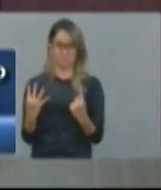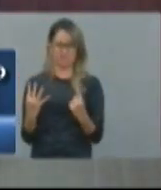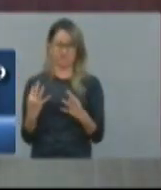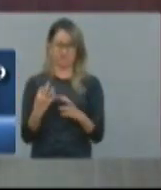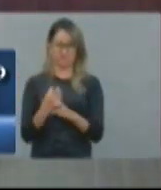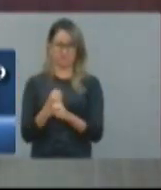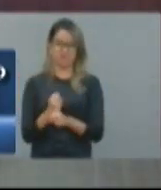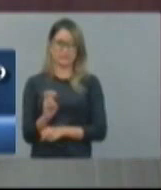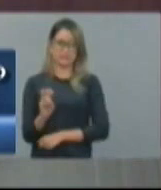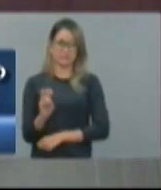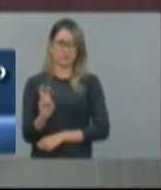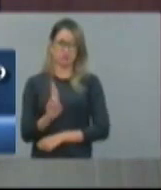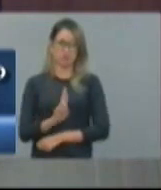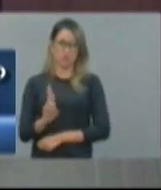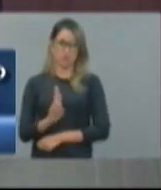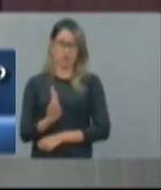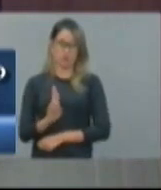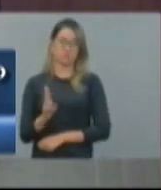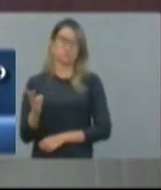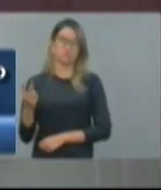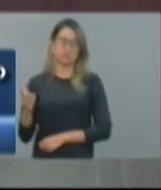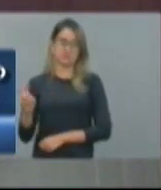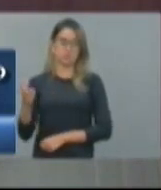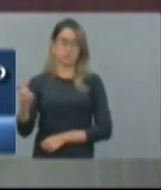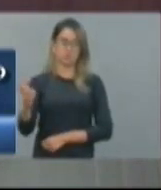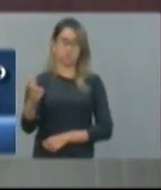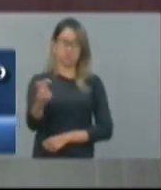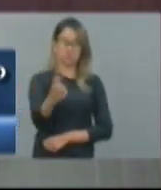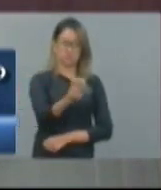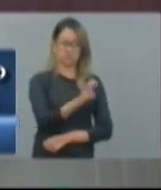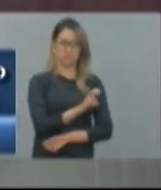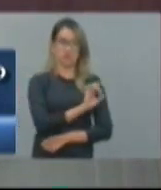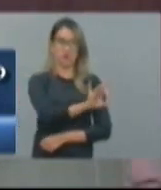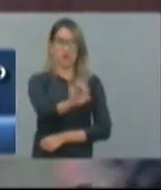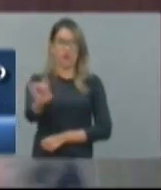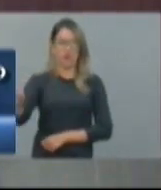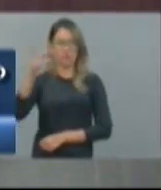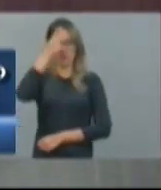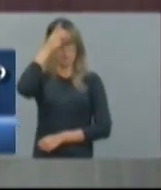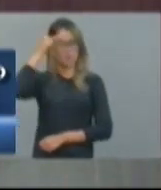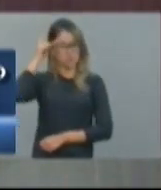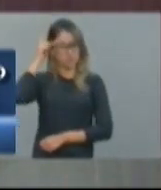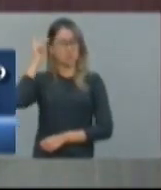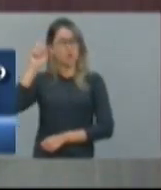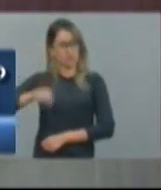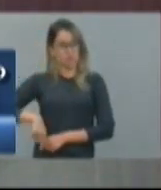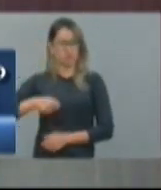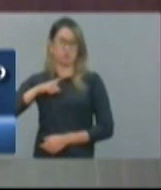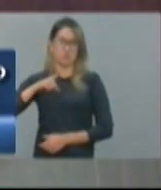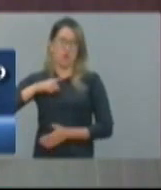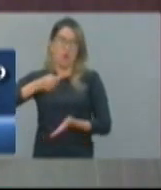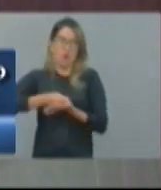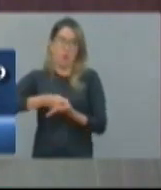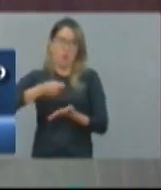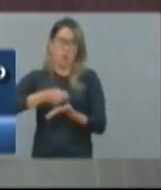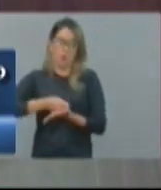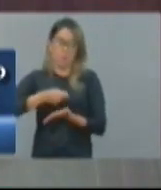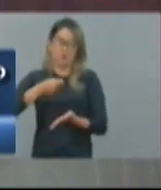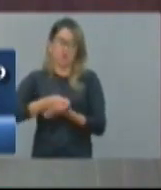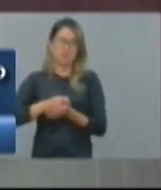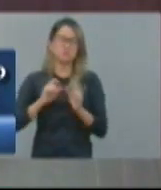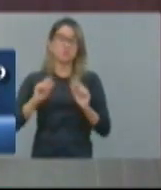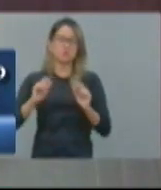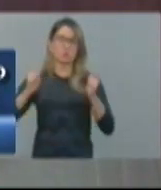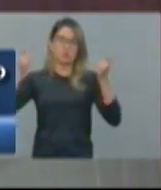demonstra um esforço gigantesco, muito grande do governo do Estado, o governo que tem a obrigação constitucional de